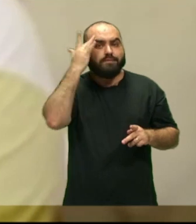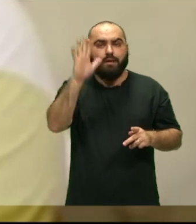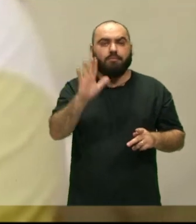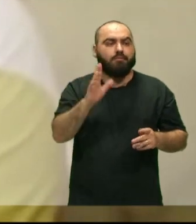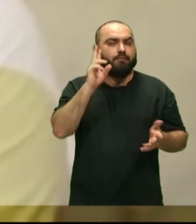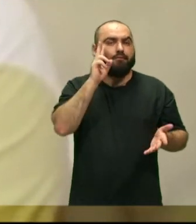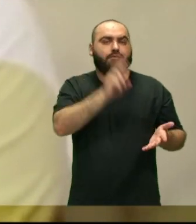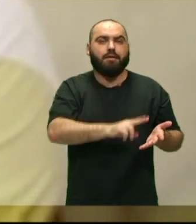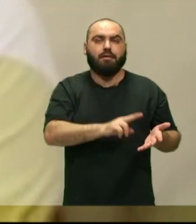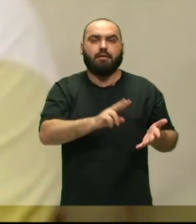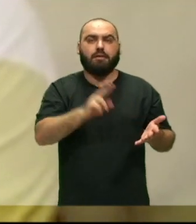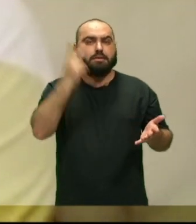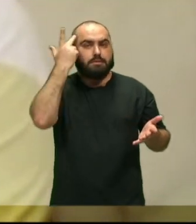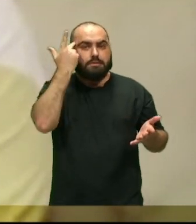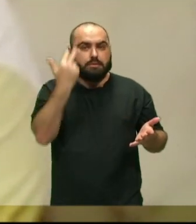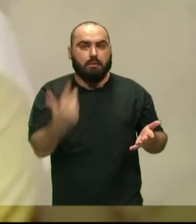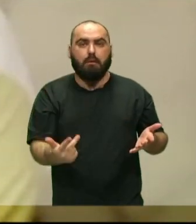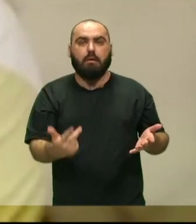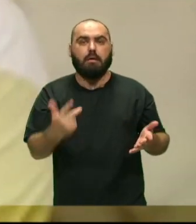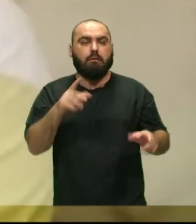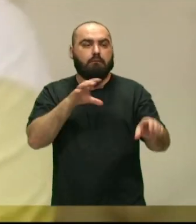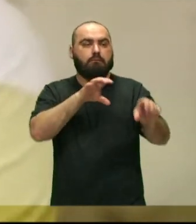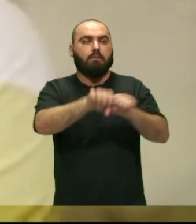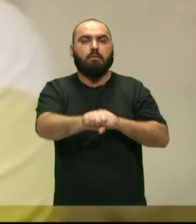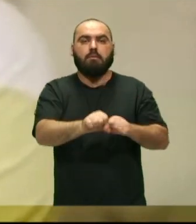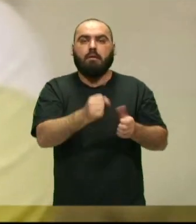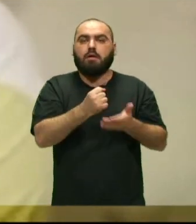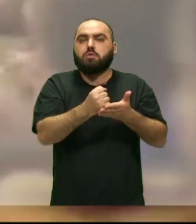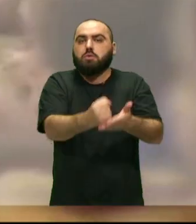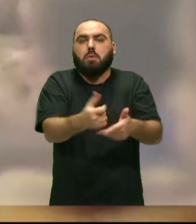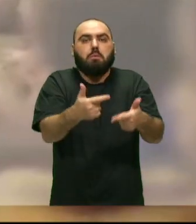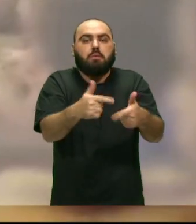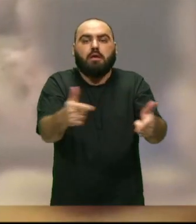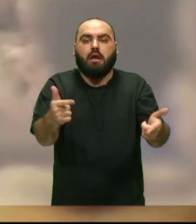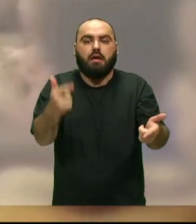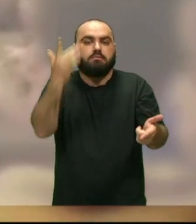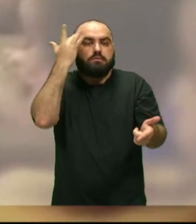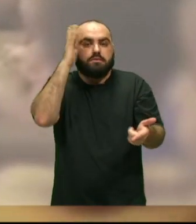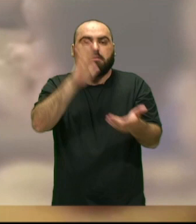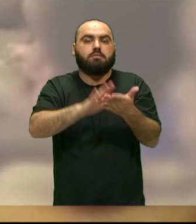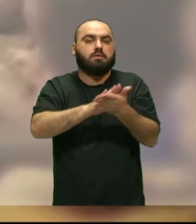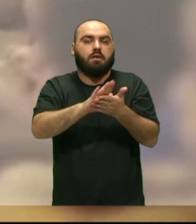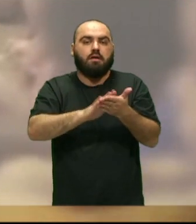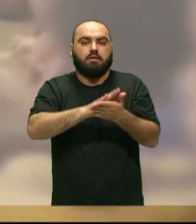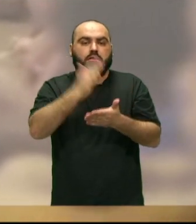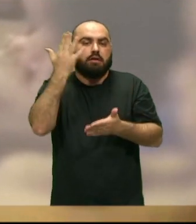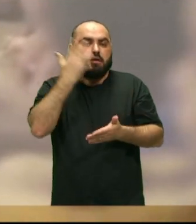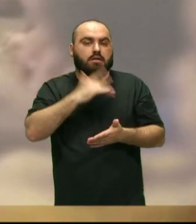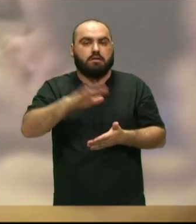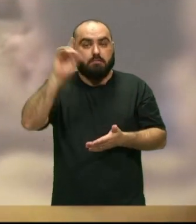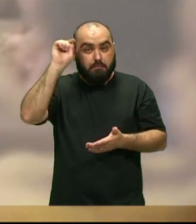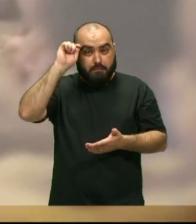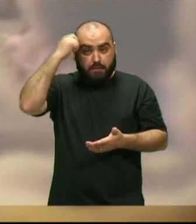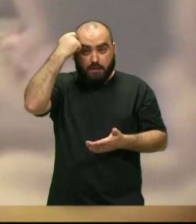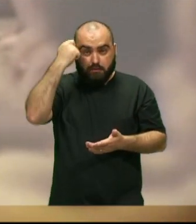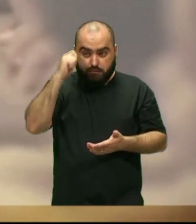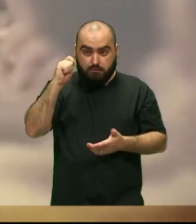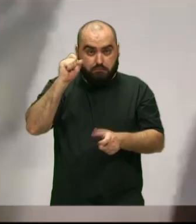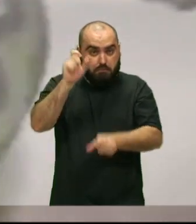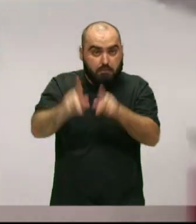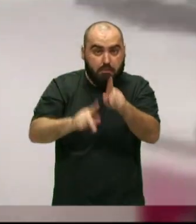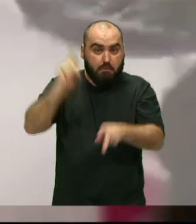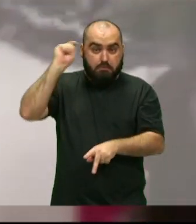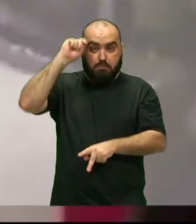questão Da história Da formação Da contribuição Do povo preto Aqui no Brasil Né? É